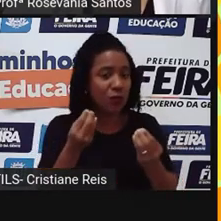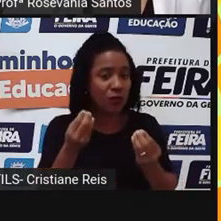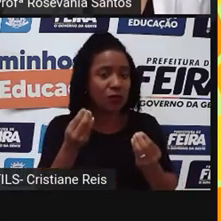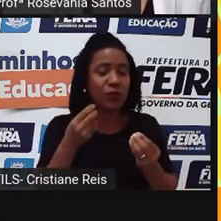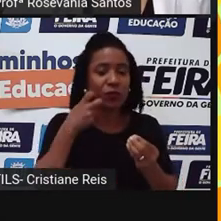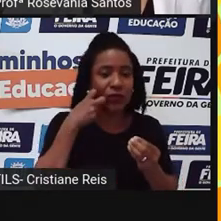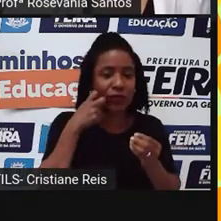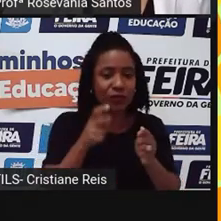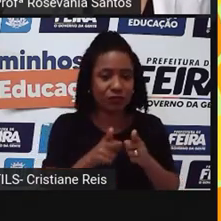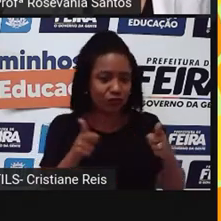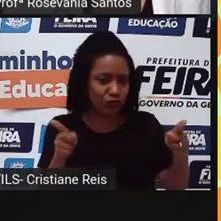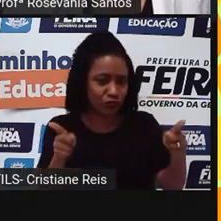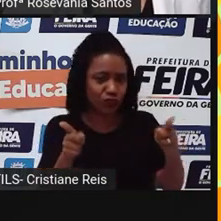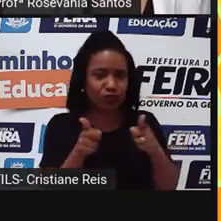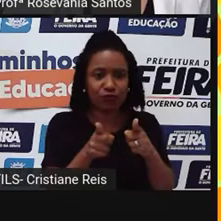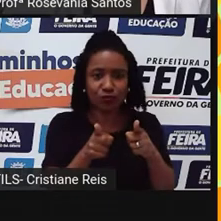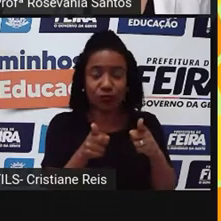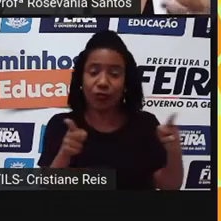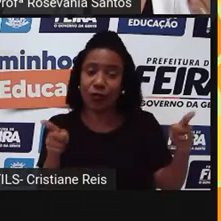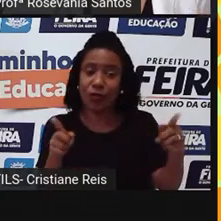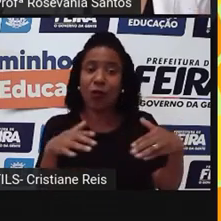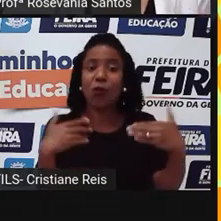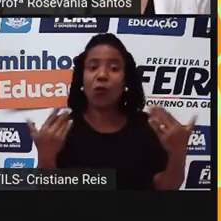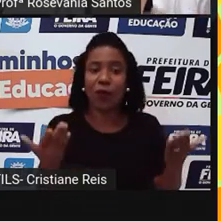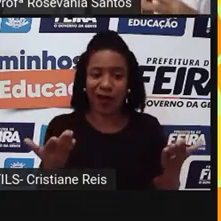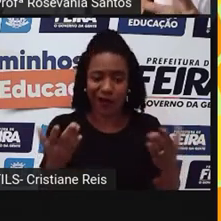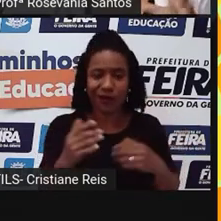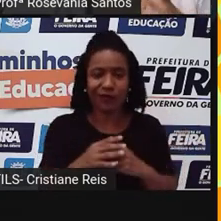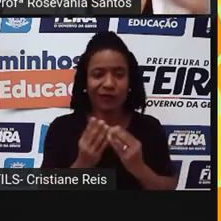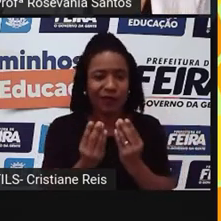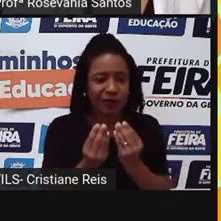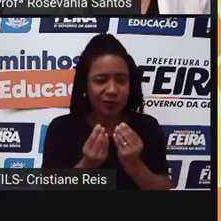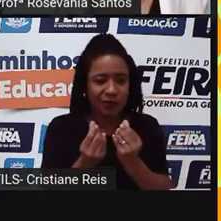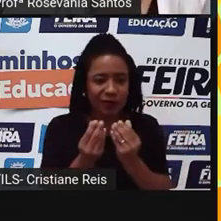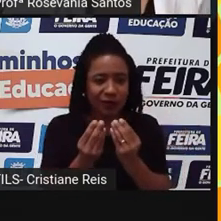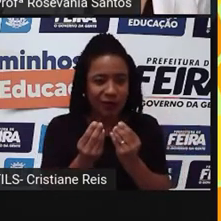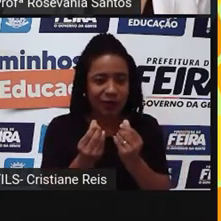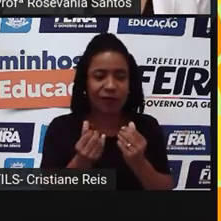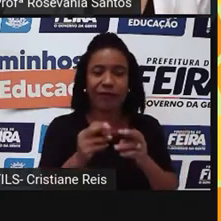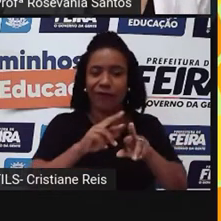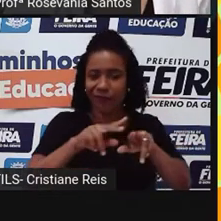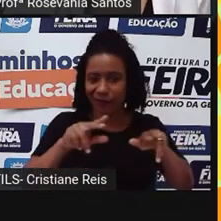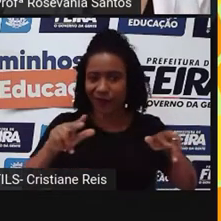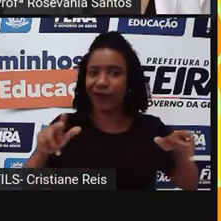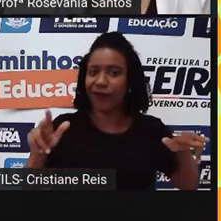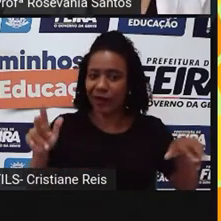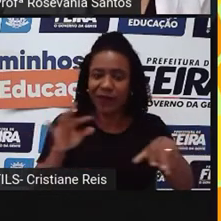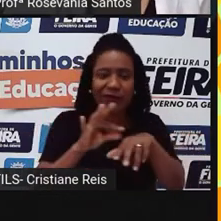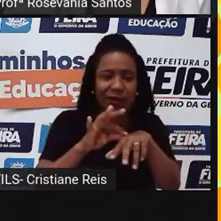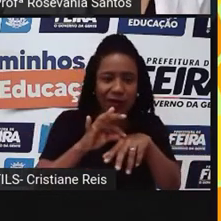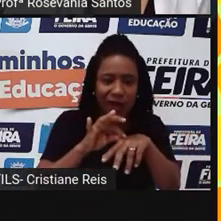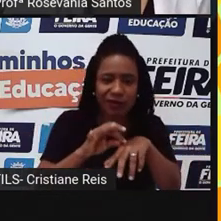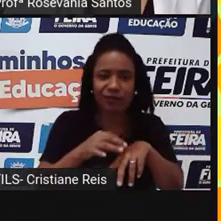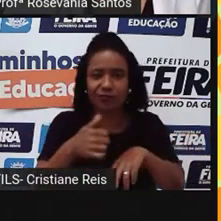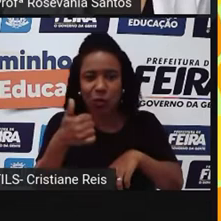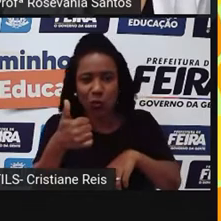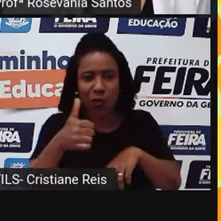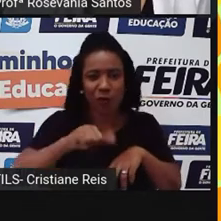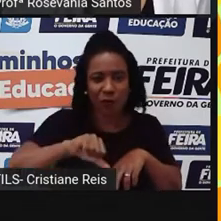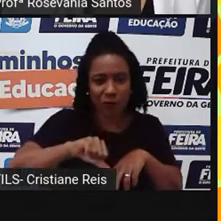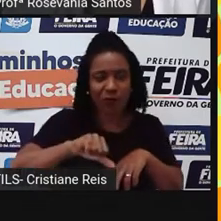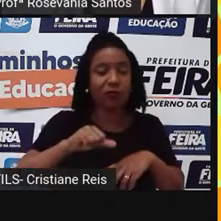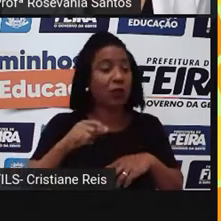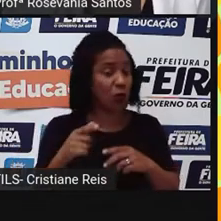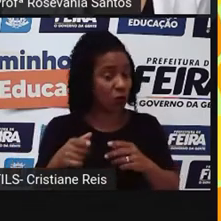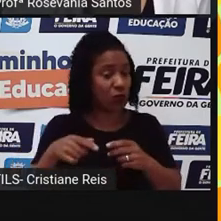pescados, texturas. Os mais diversos tipos de exigências que esse mercado, né?